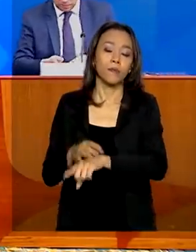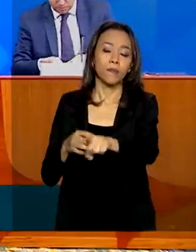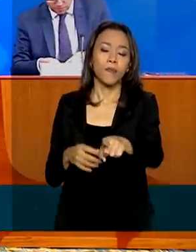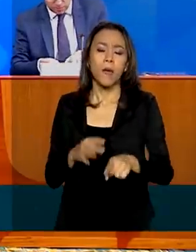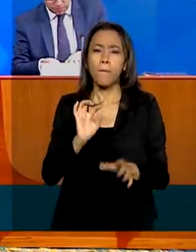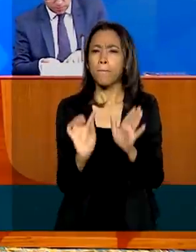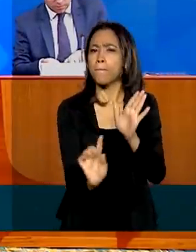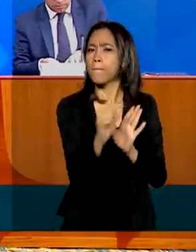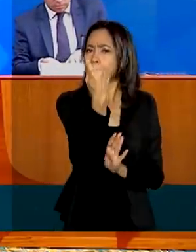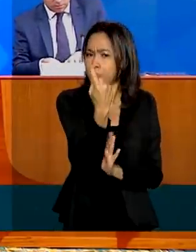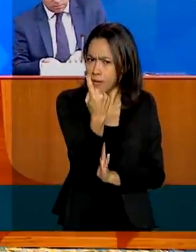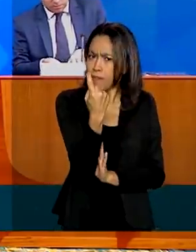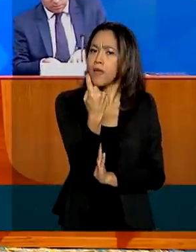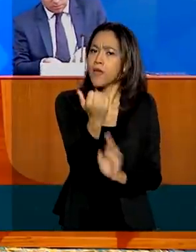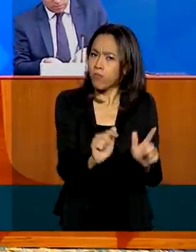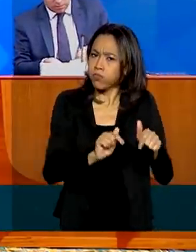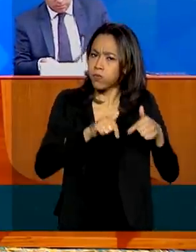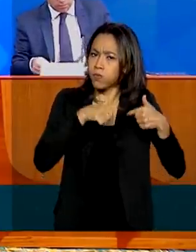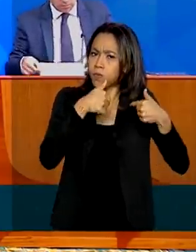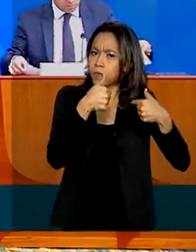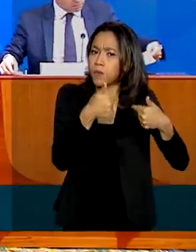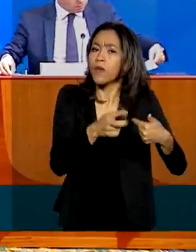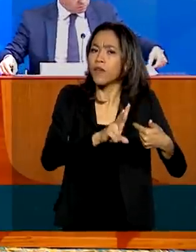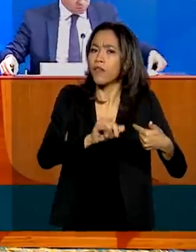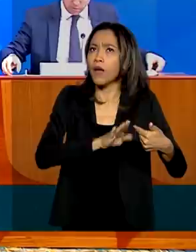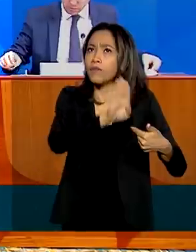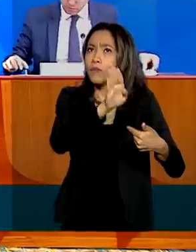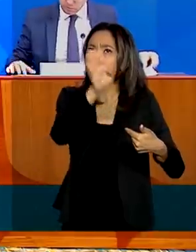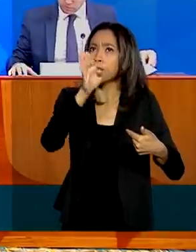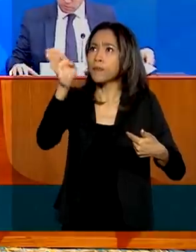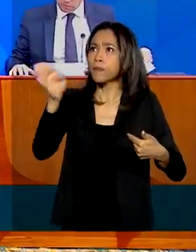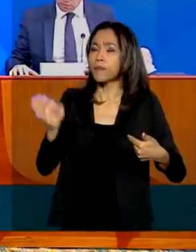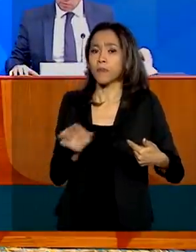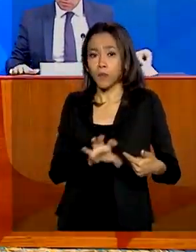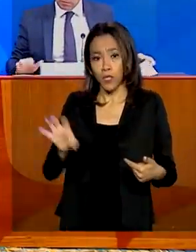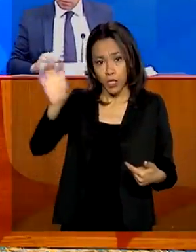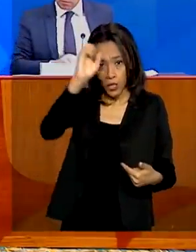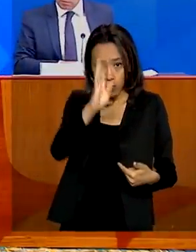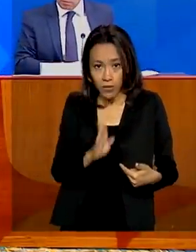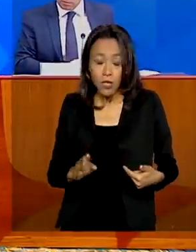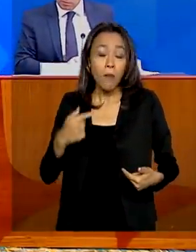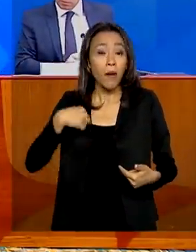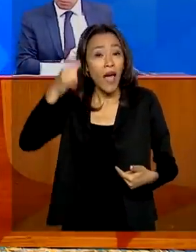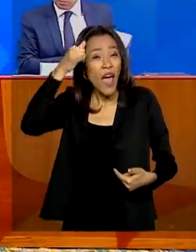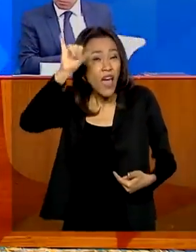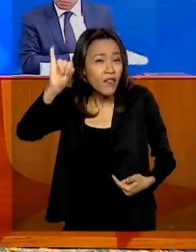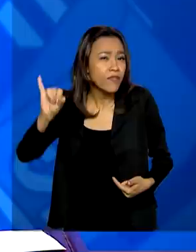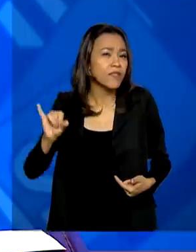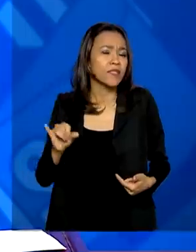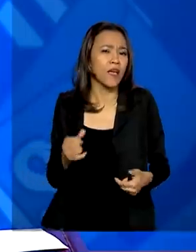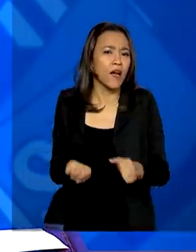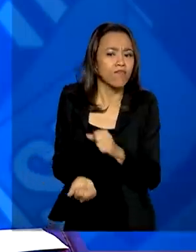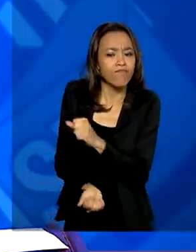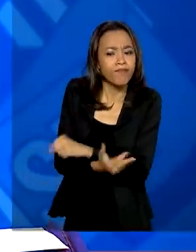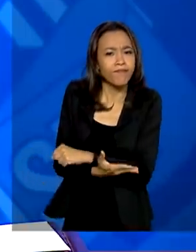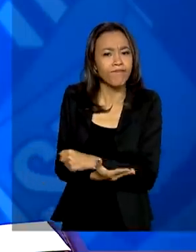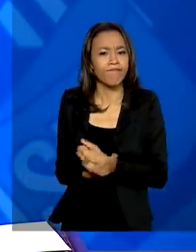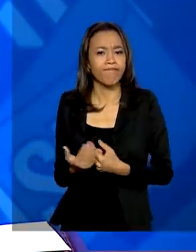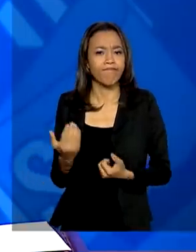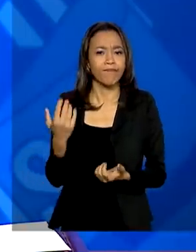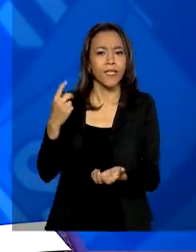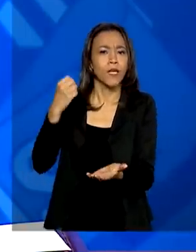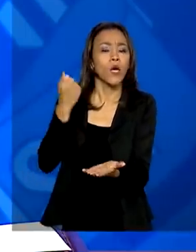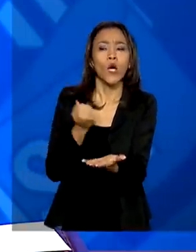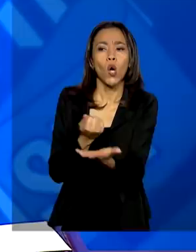operações que o governo federal vai realizar em todo o país para combater supostas irregularidades na compra de produtos e equipamentos